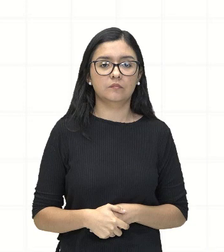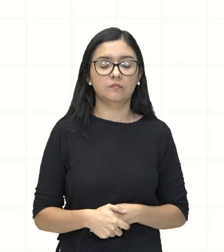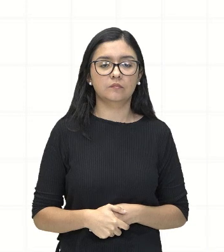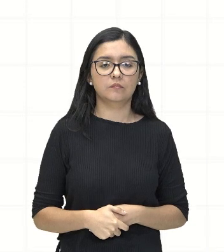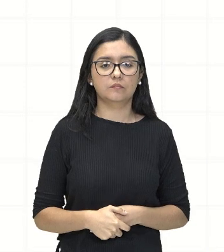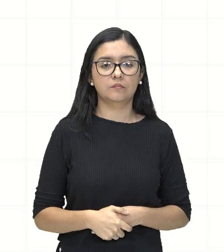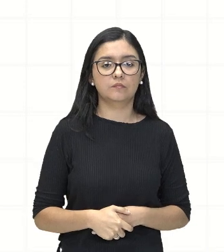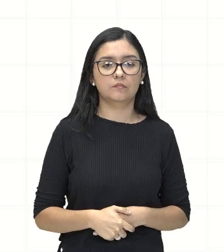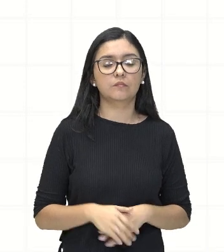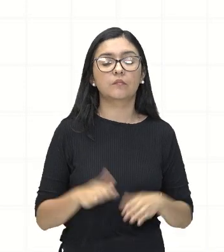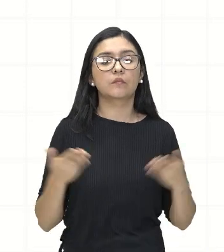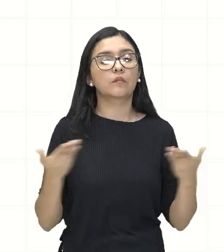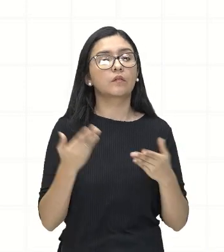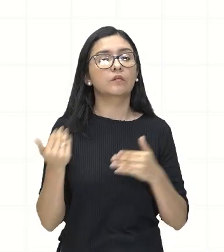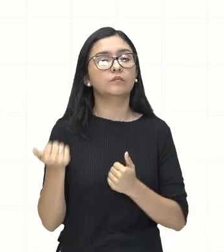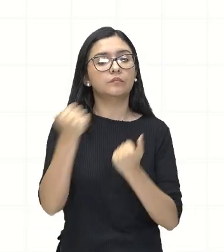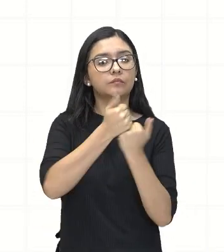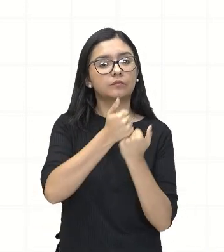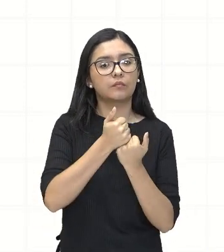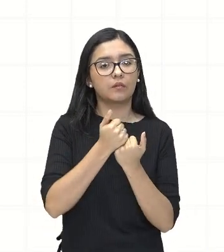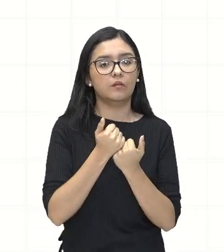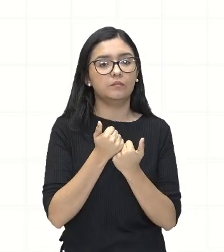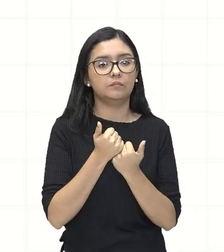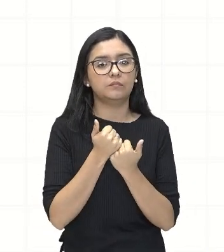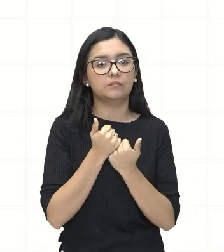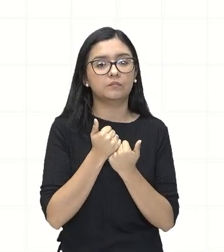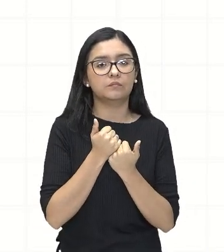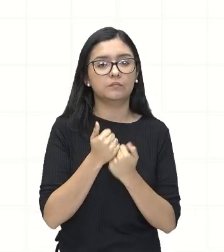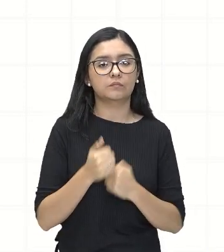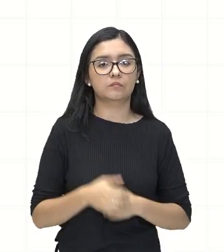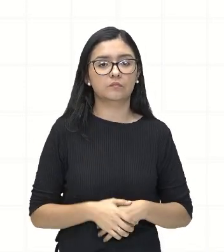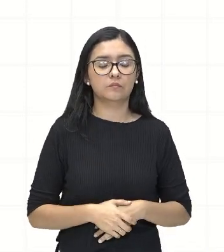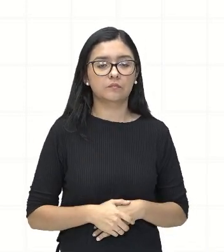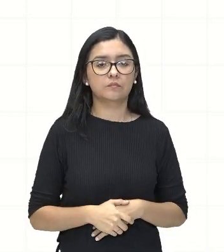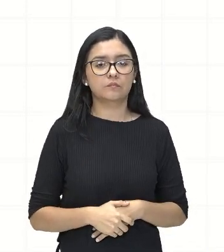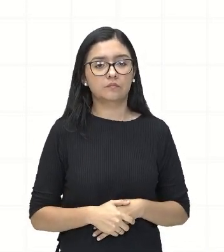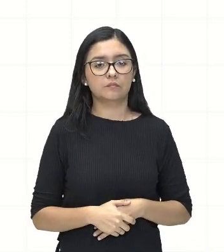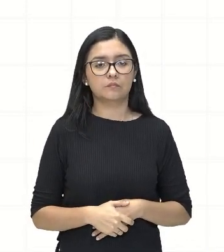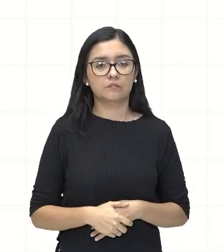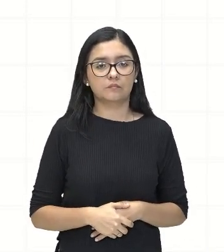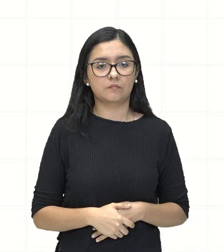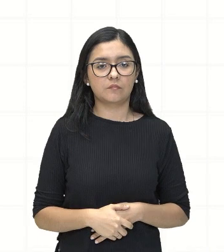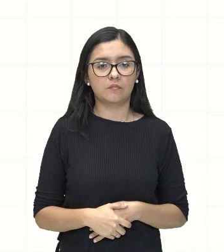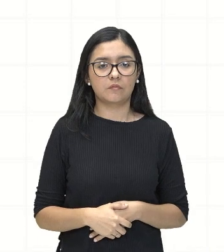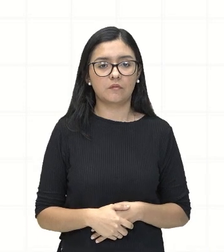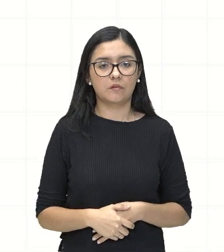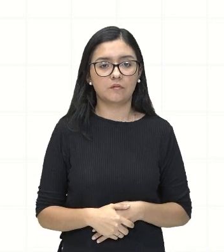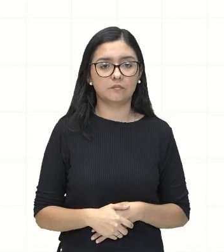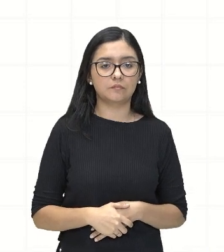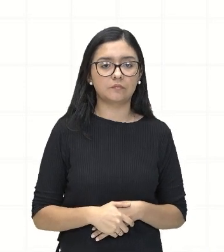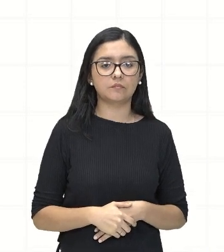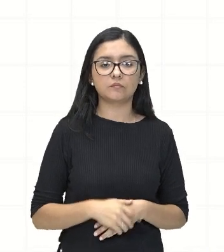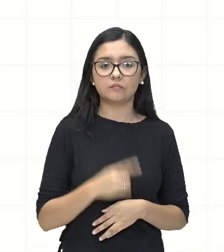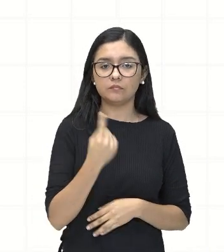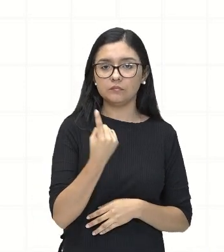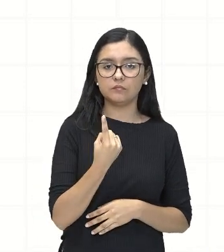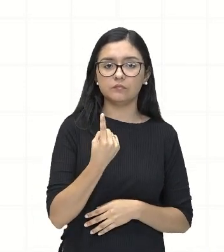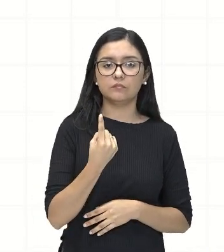E aí, substituindo, tá? Nesses casos aqui, vai ficar 1